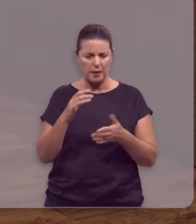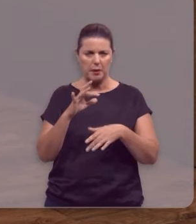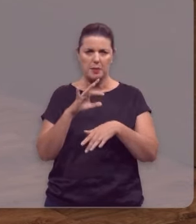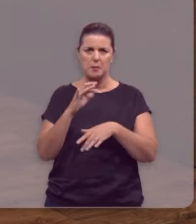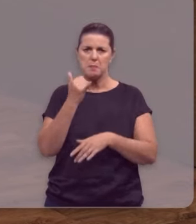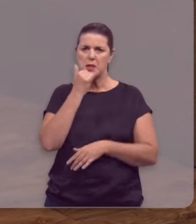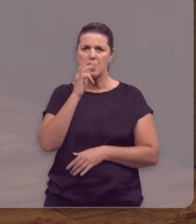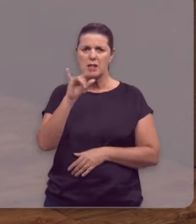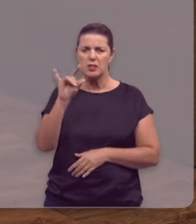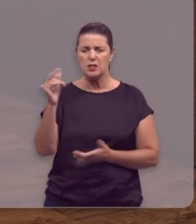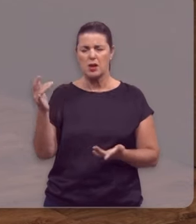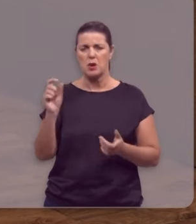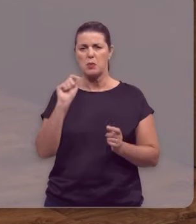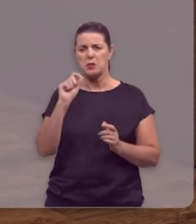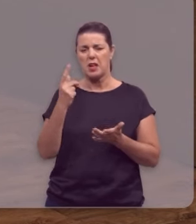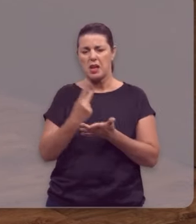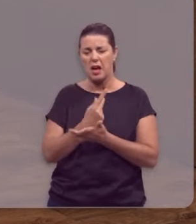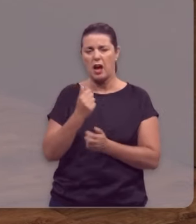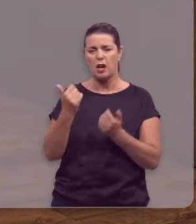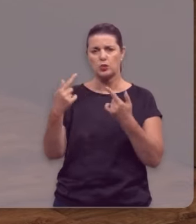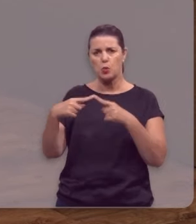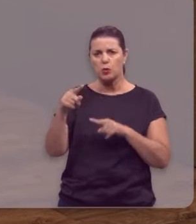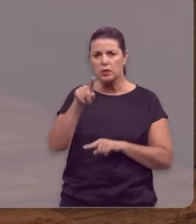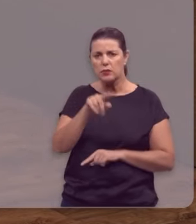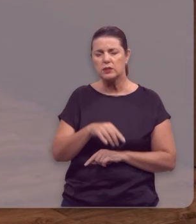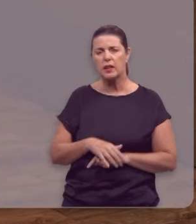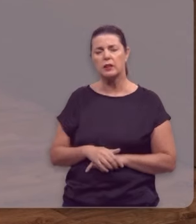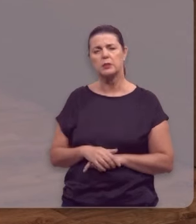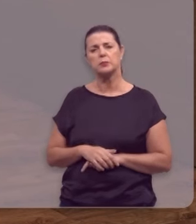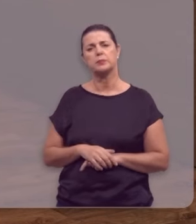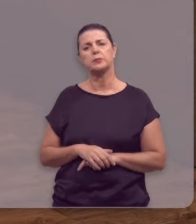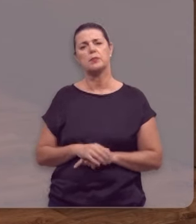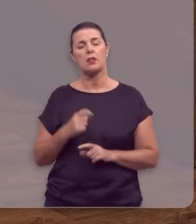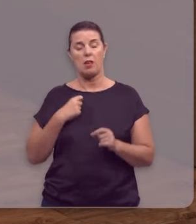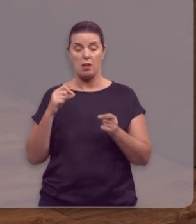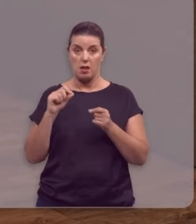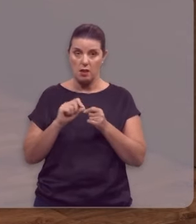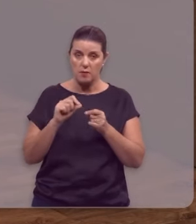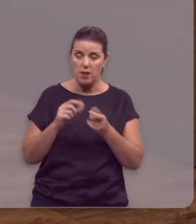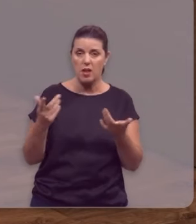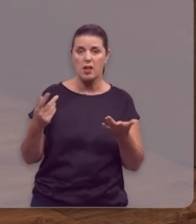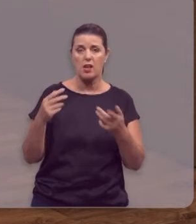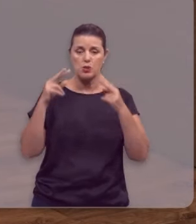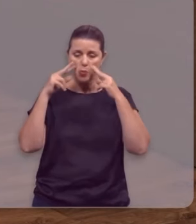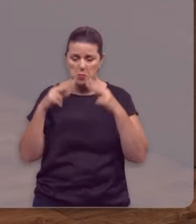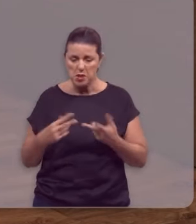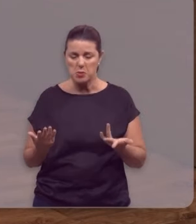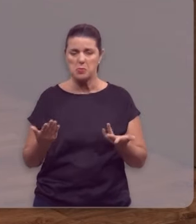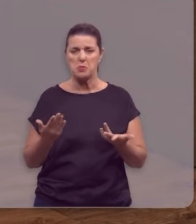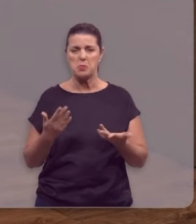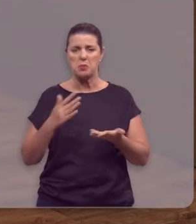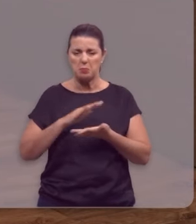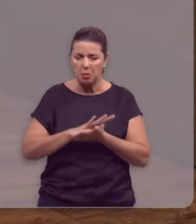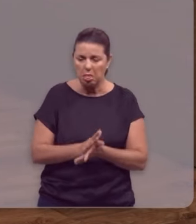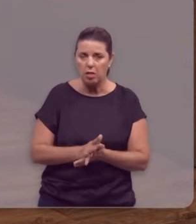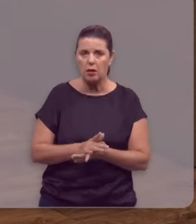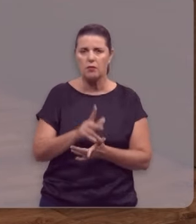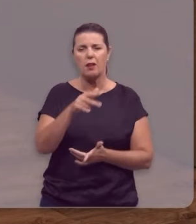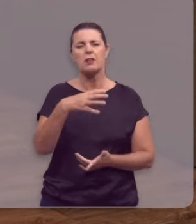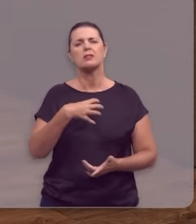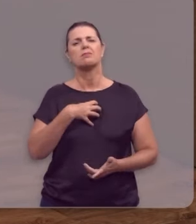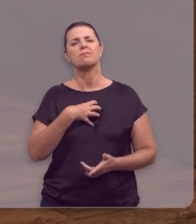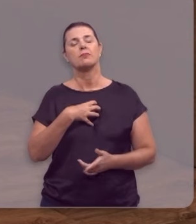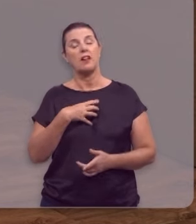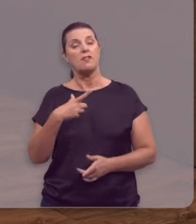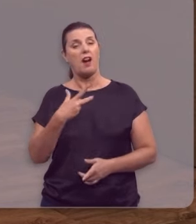você, quem praticou alguma injustiça contra você, quem feriu ou humilhou você, você vai acabar